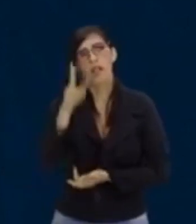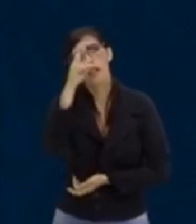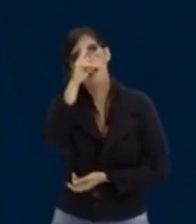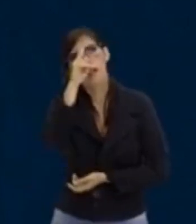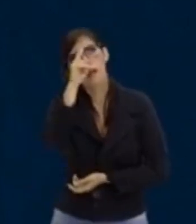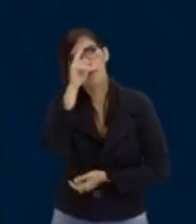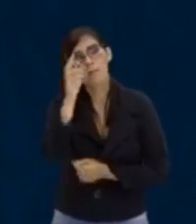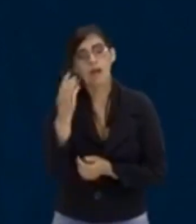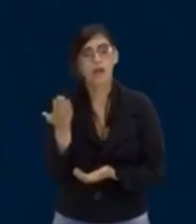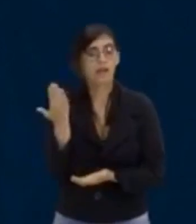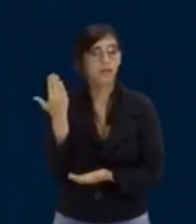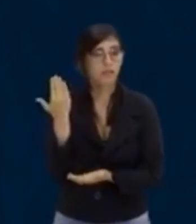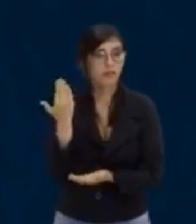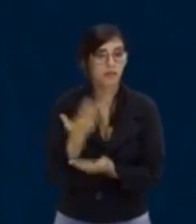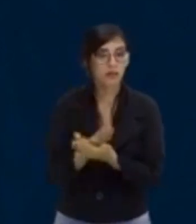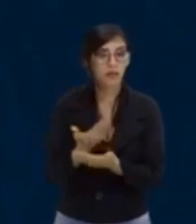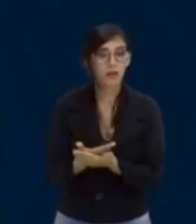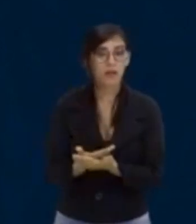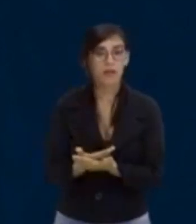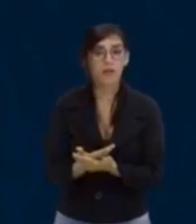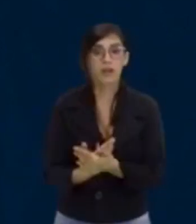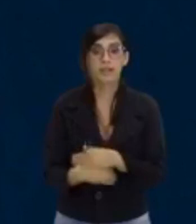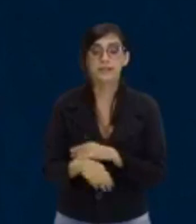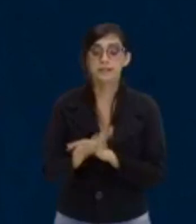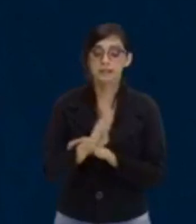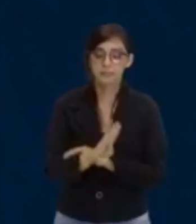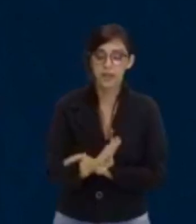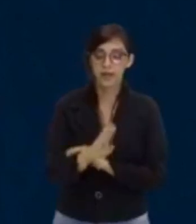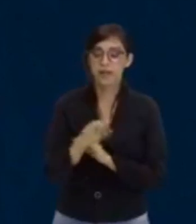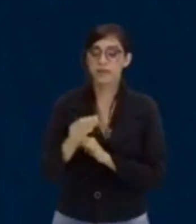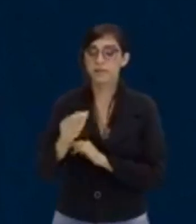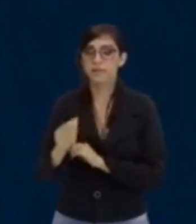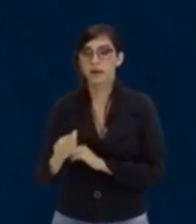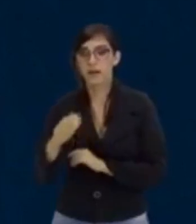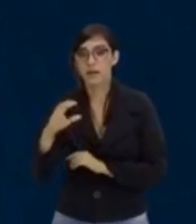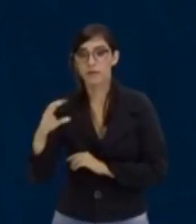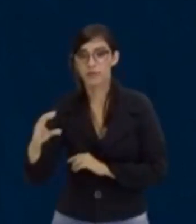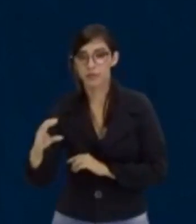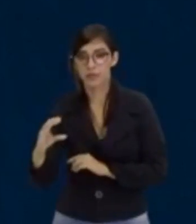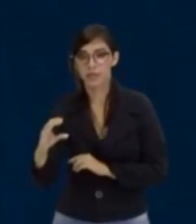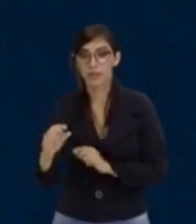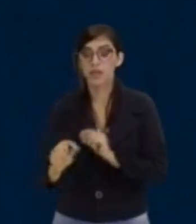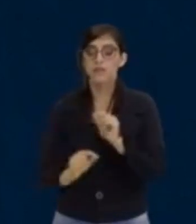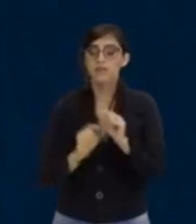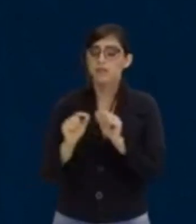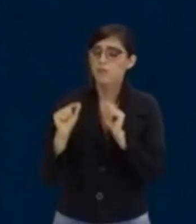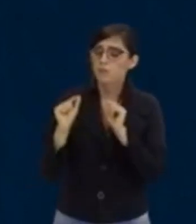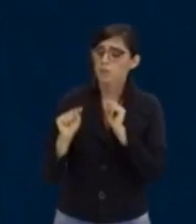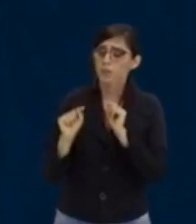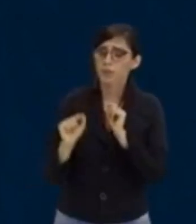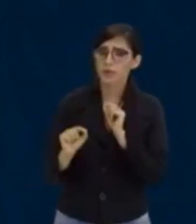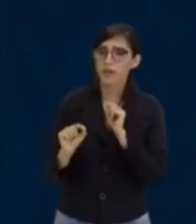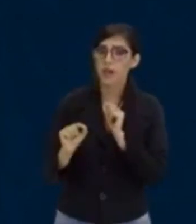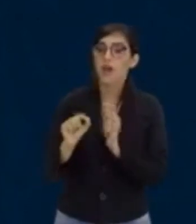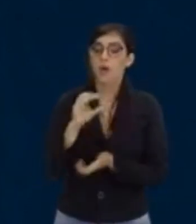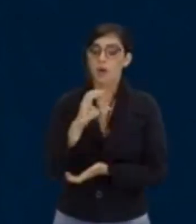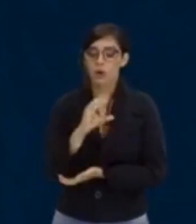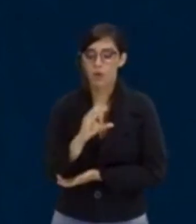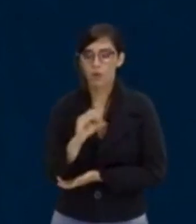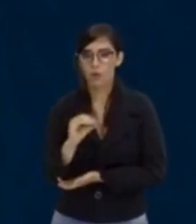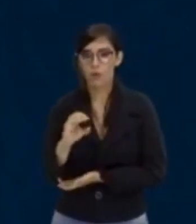lembrar que esse b, esse a e esse c, eles são os coeficientes da nossa